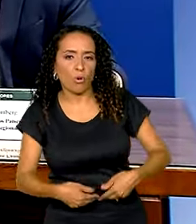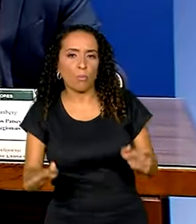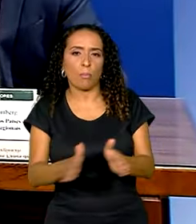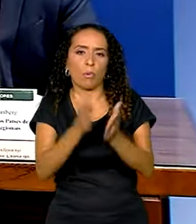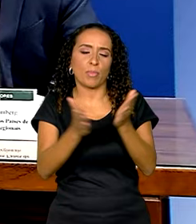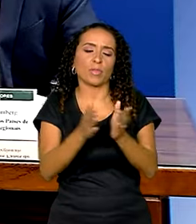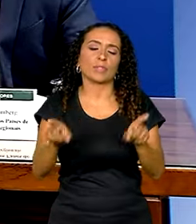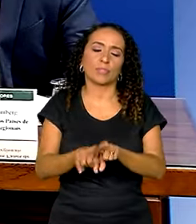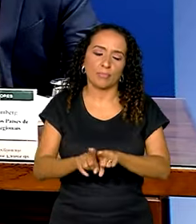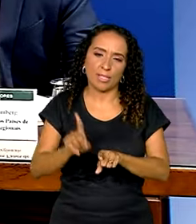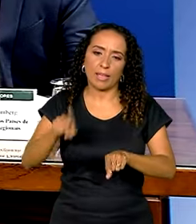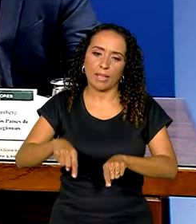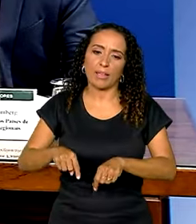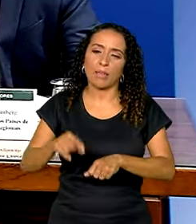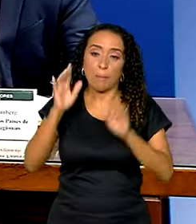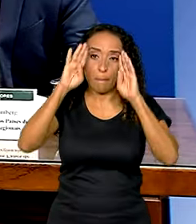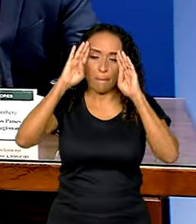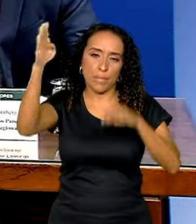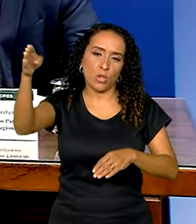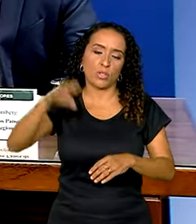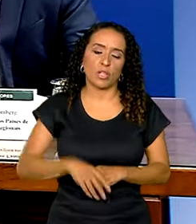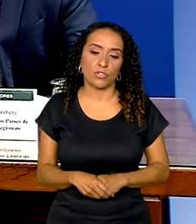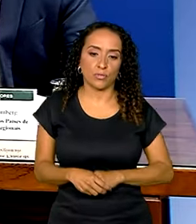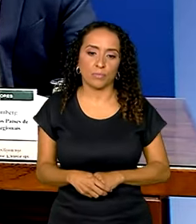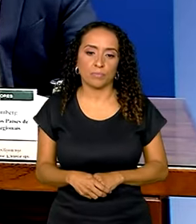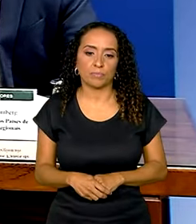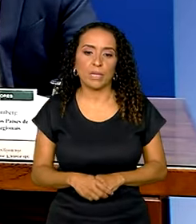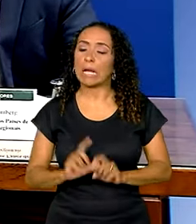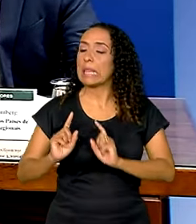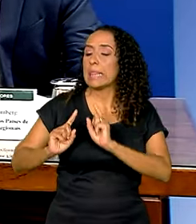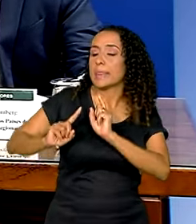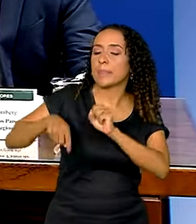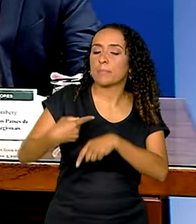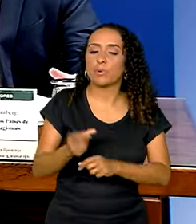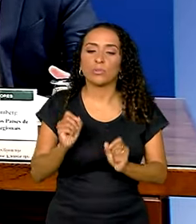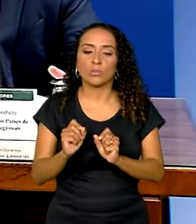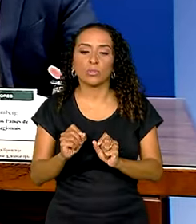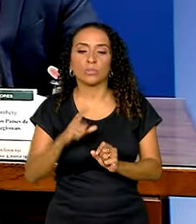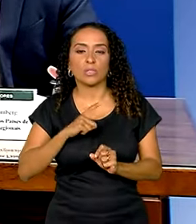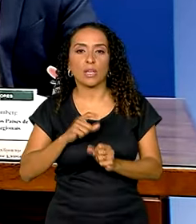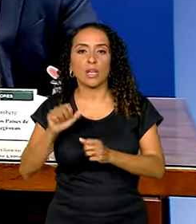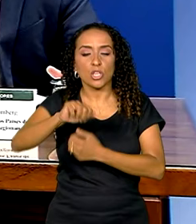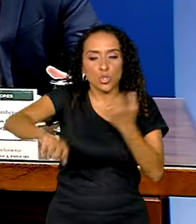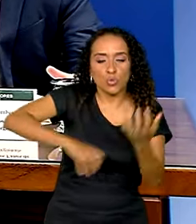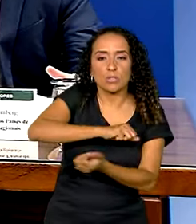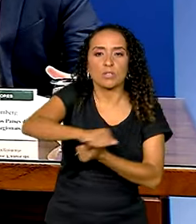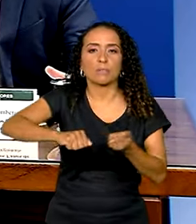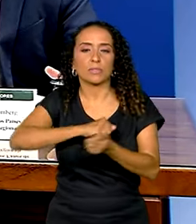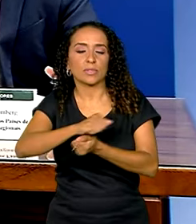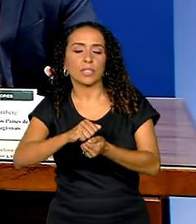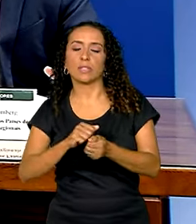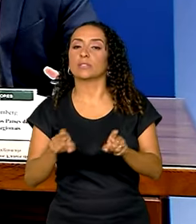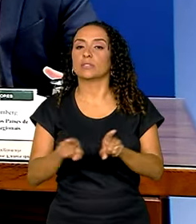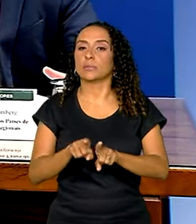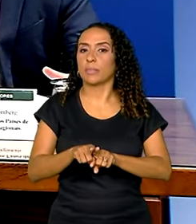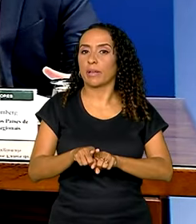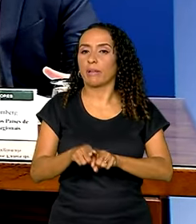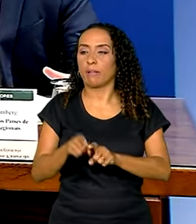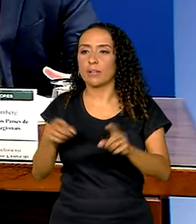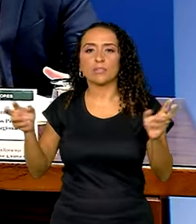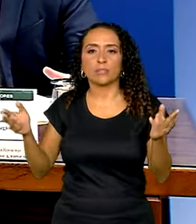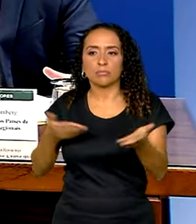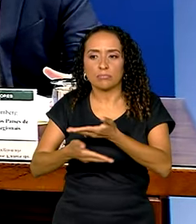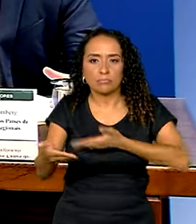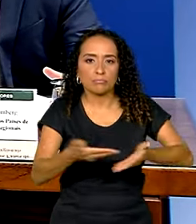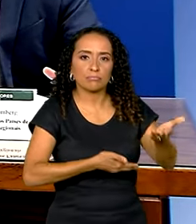grande prioridade. Depois a sustentabilidade e transição